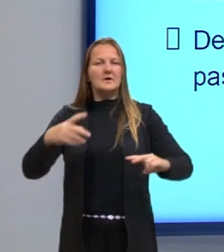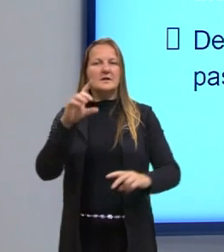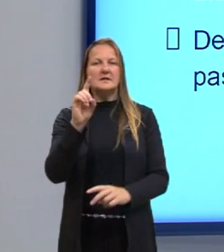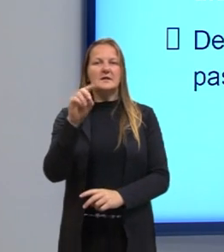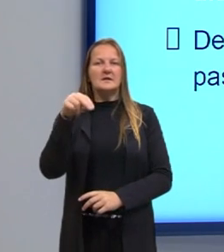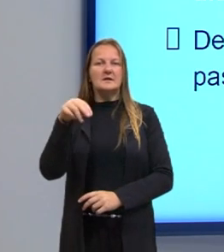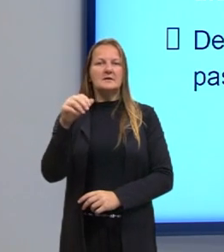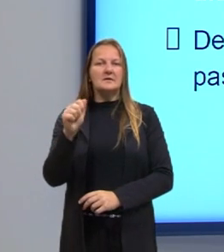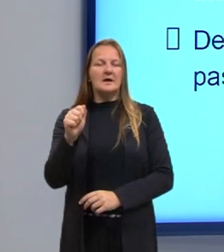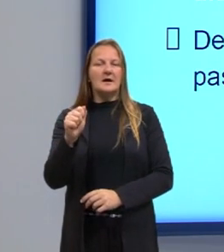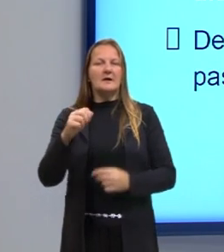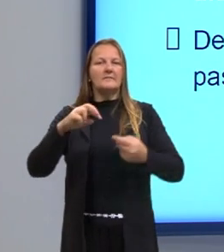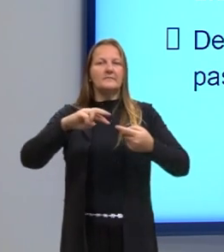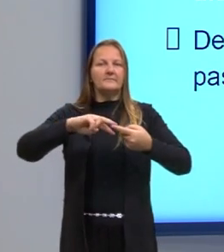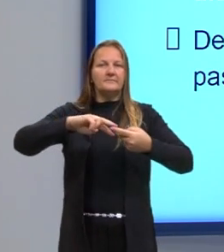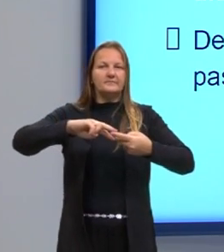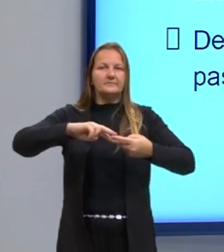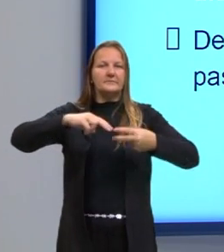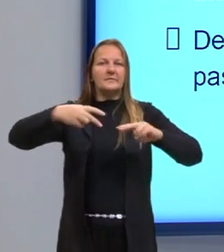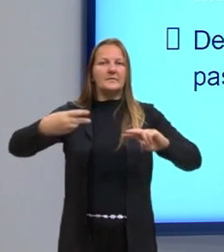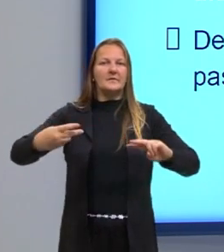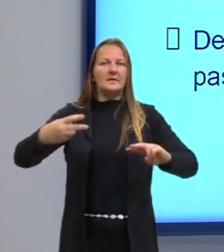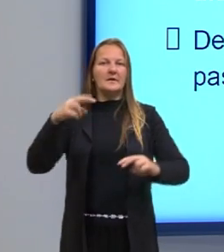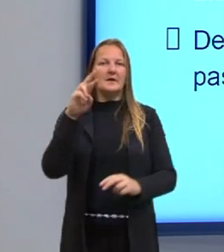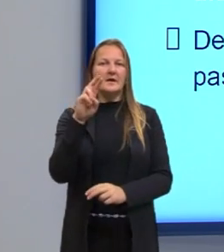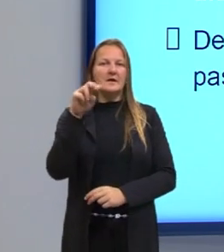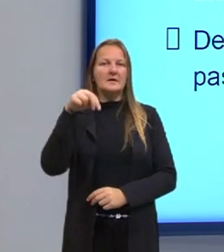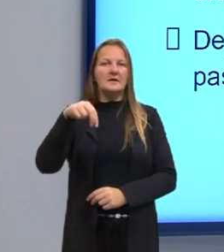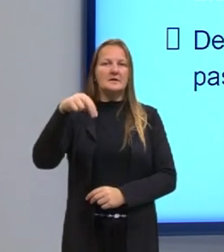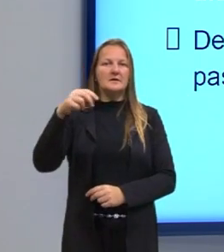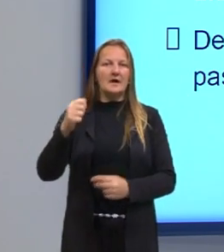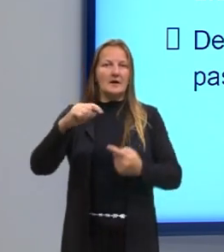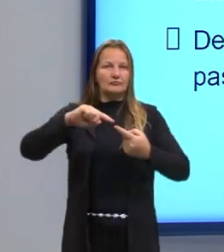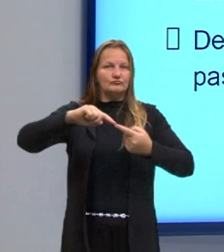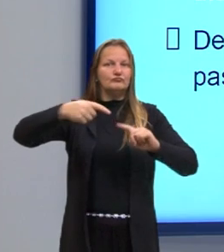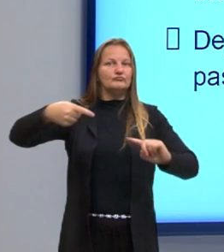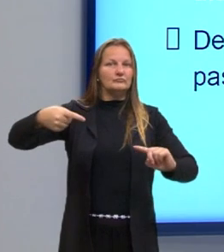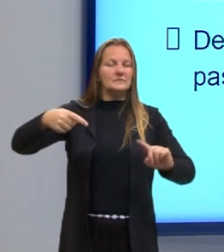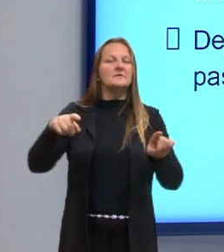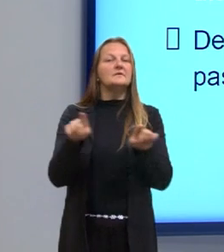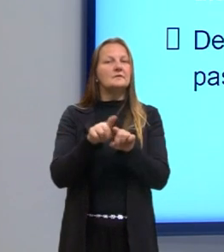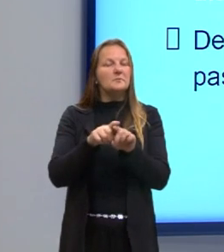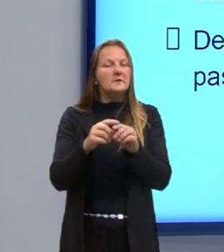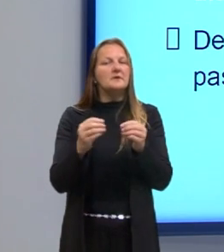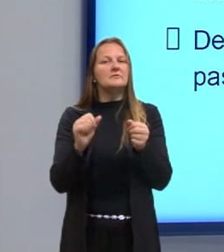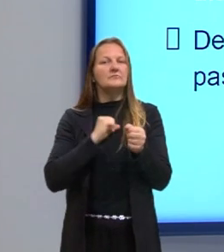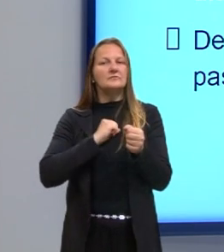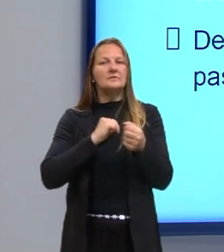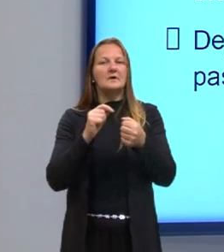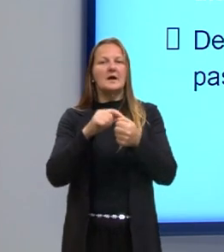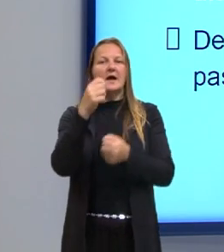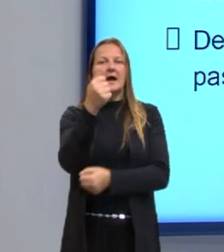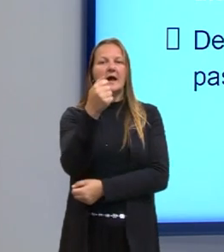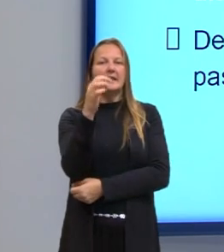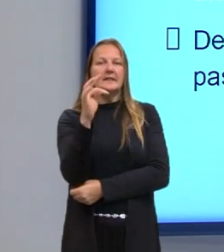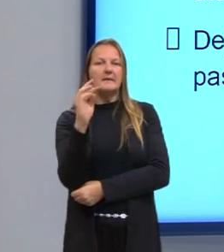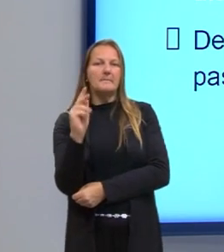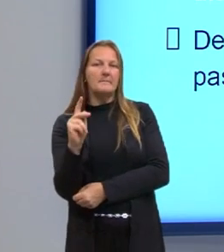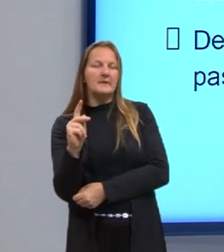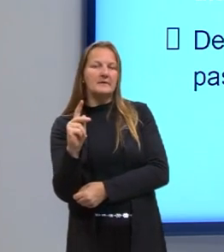e o RNA. E também, ele é importante, né? A molécula lá do ATP, da adenosina